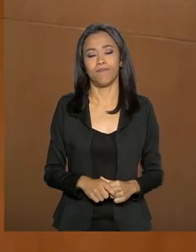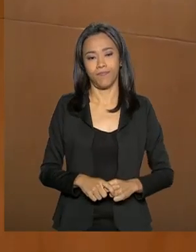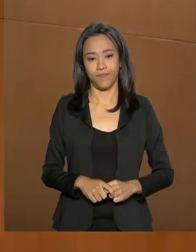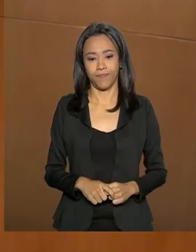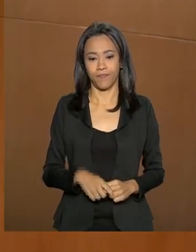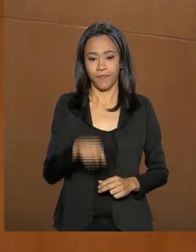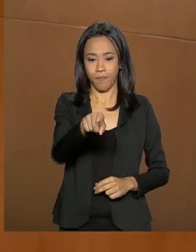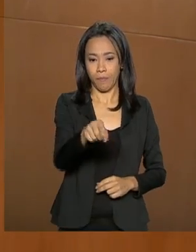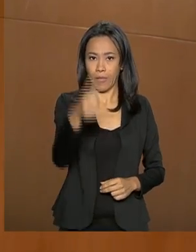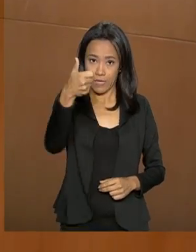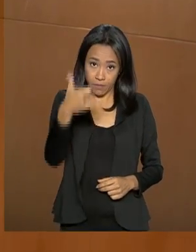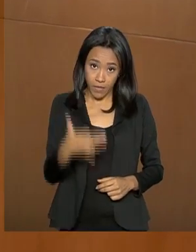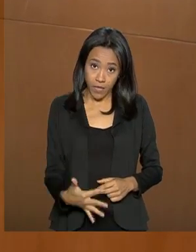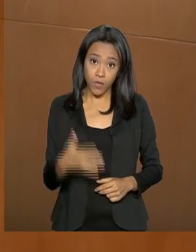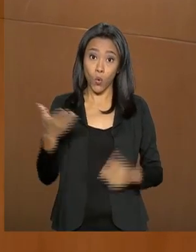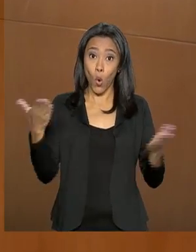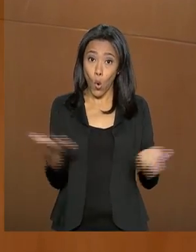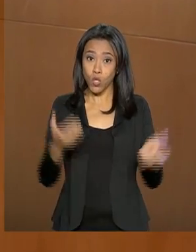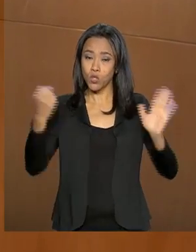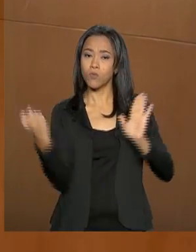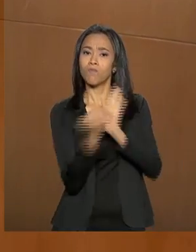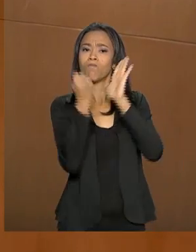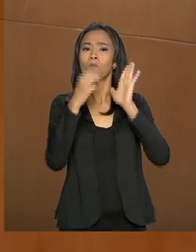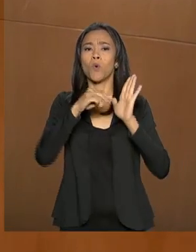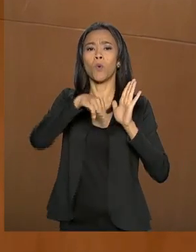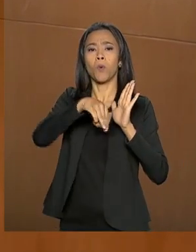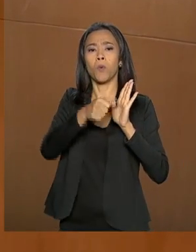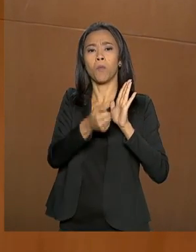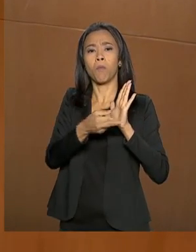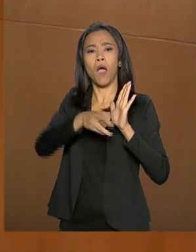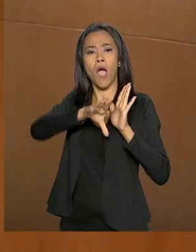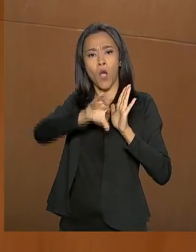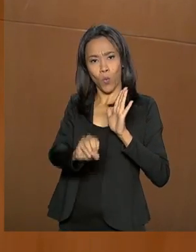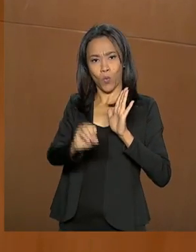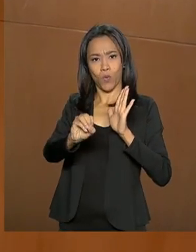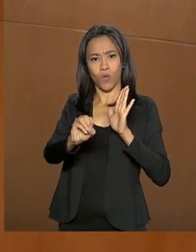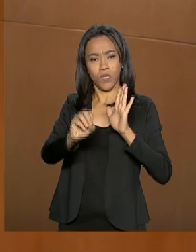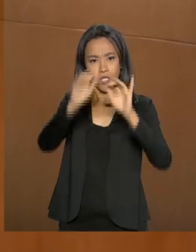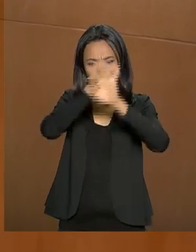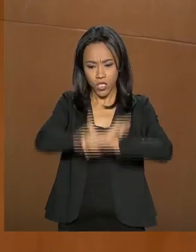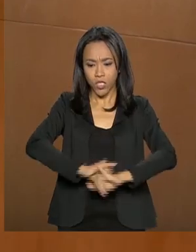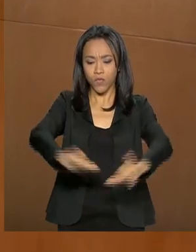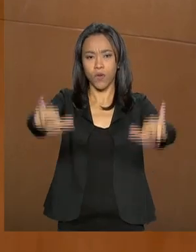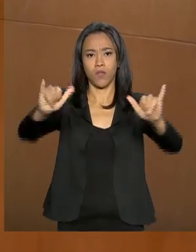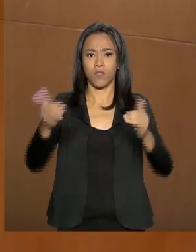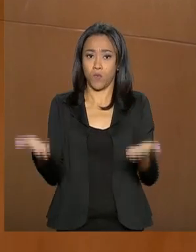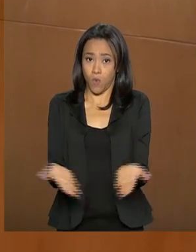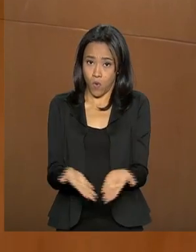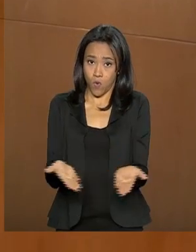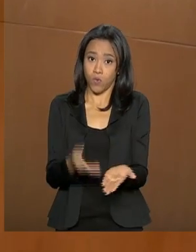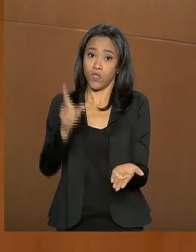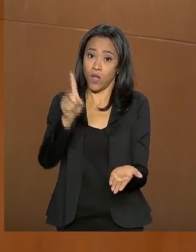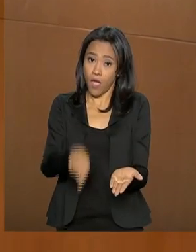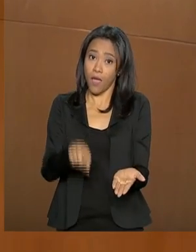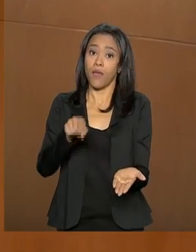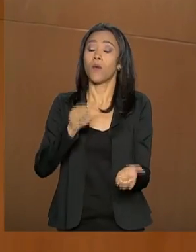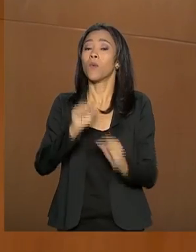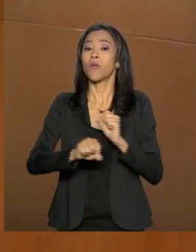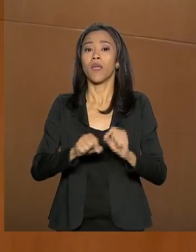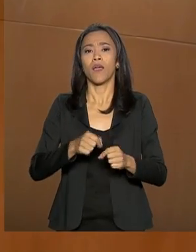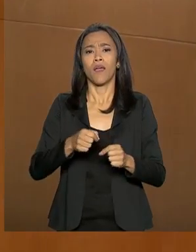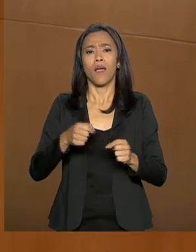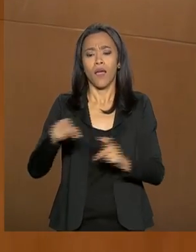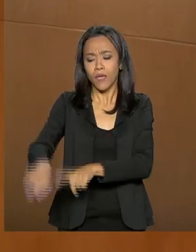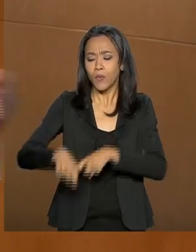O marco de hoje, deste lançamento do FIP Paisagem é esse, é a agricultura e o meio